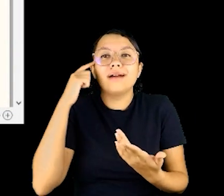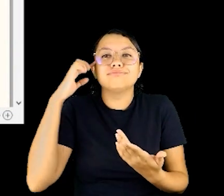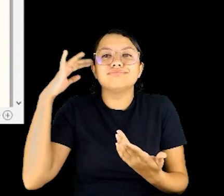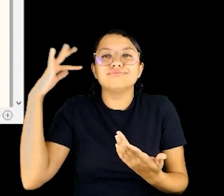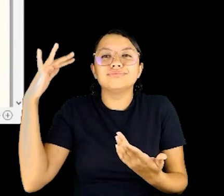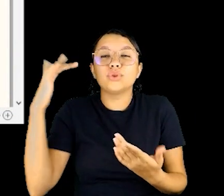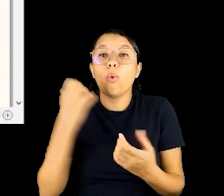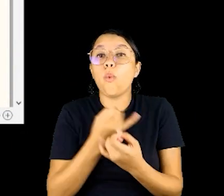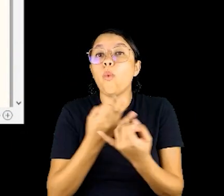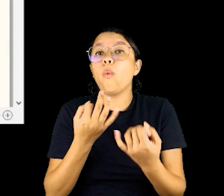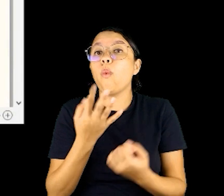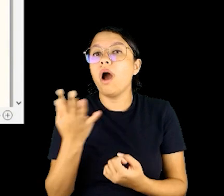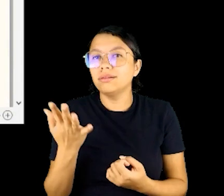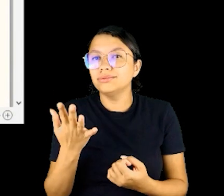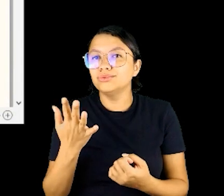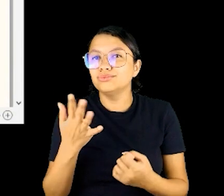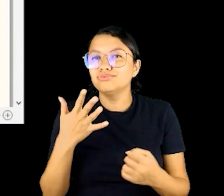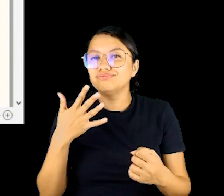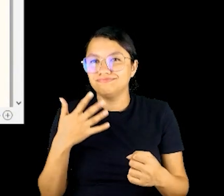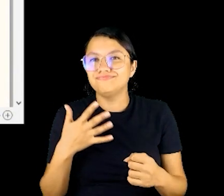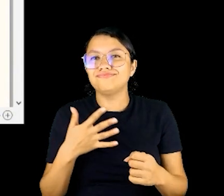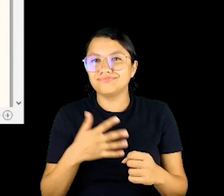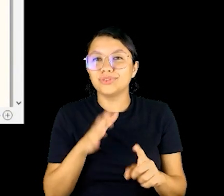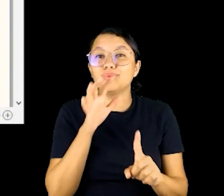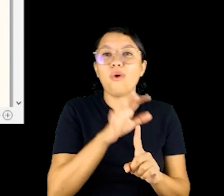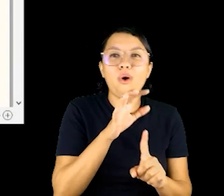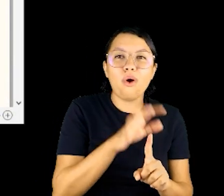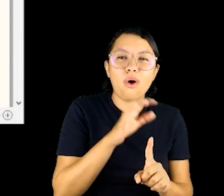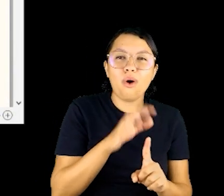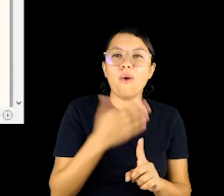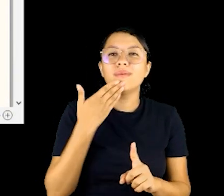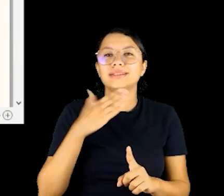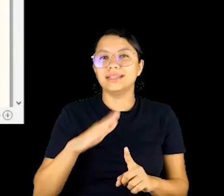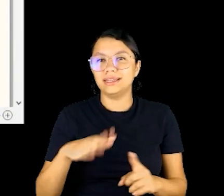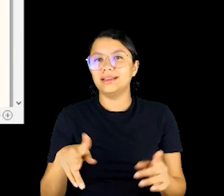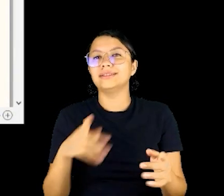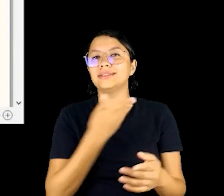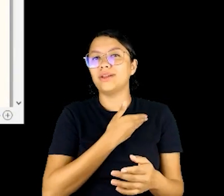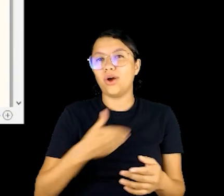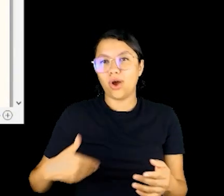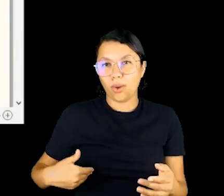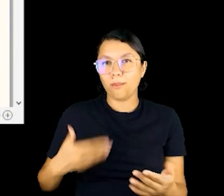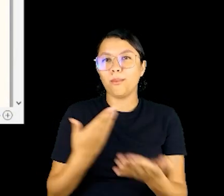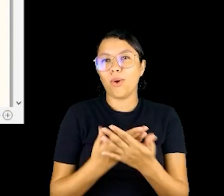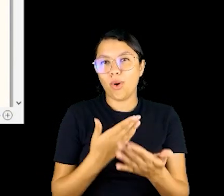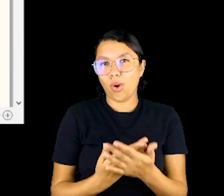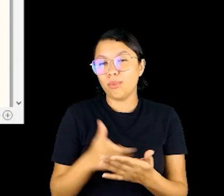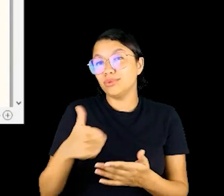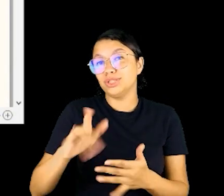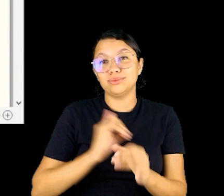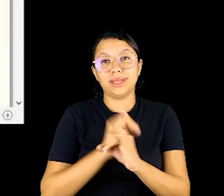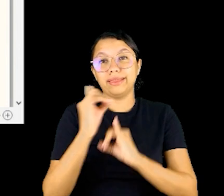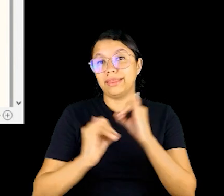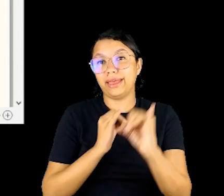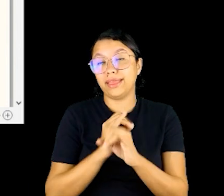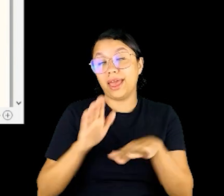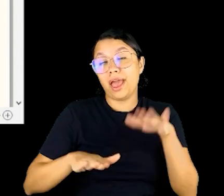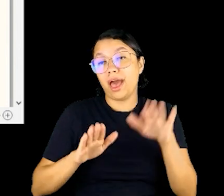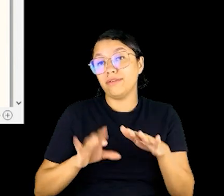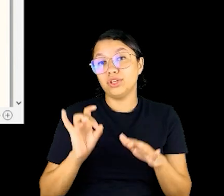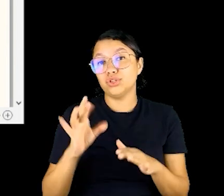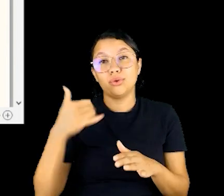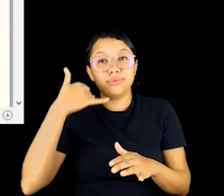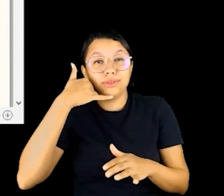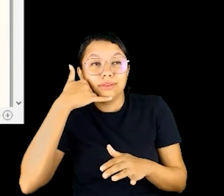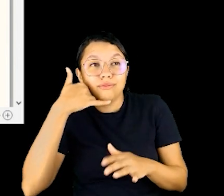imagine o quanto isso impactou as crianças da rede pública de ensino que não têm acesso à internet, elas têm que internet